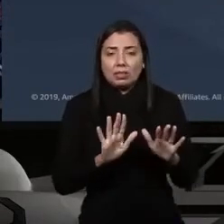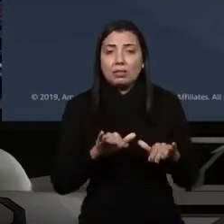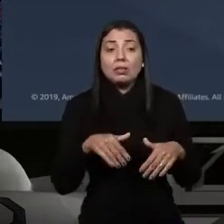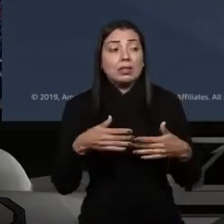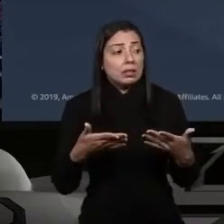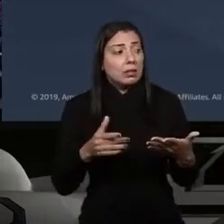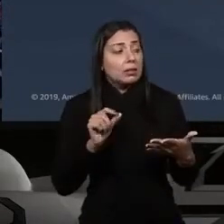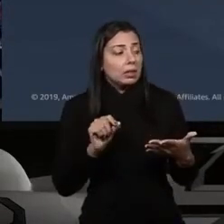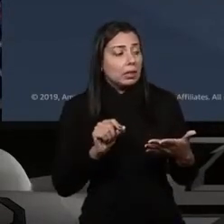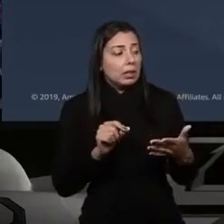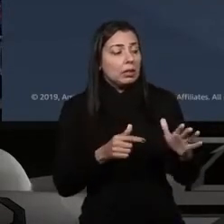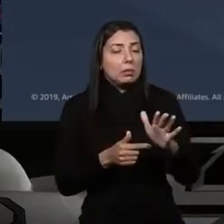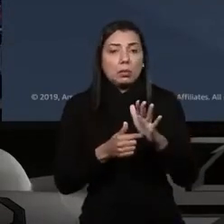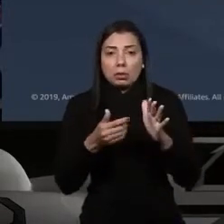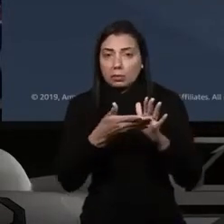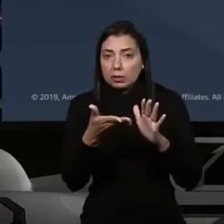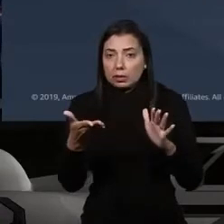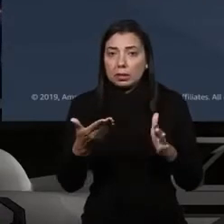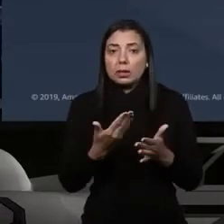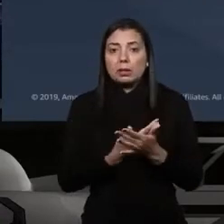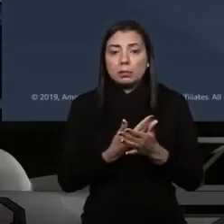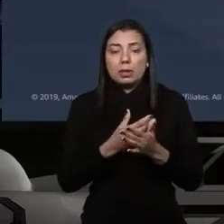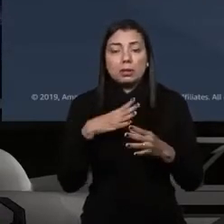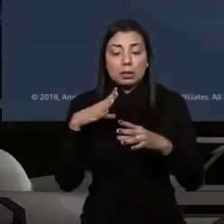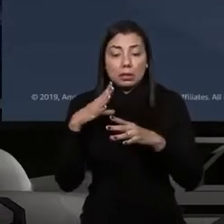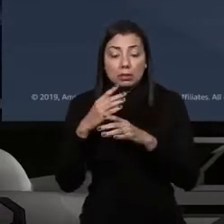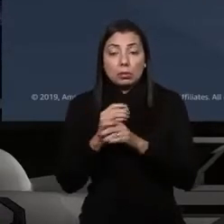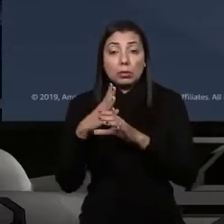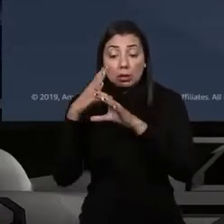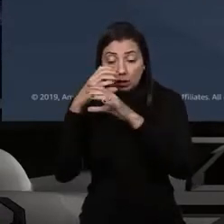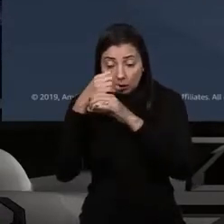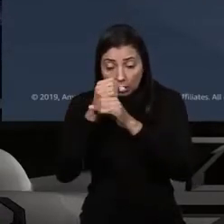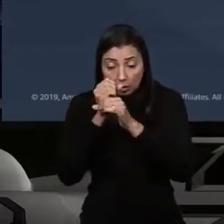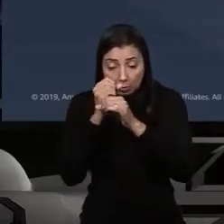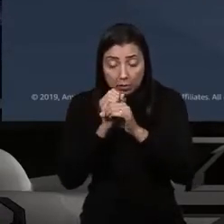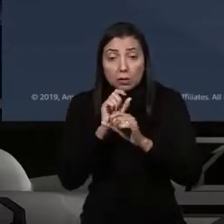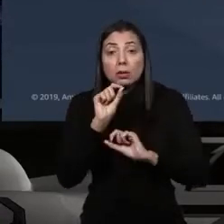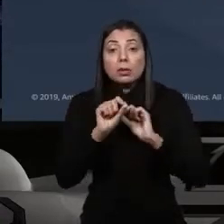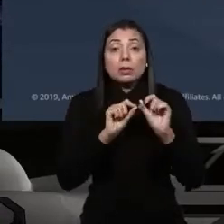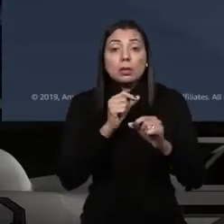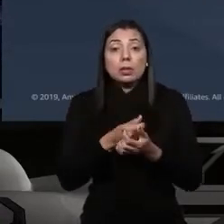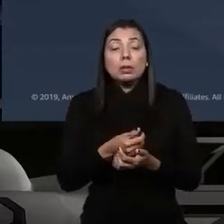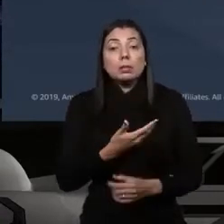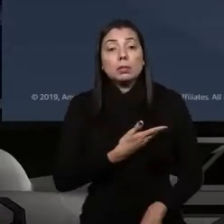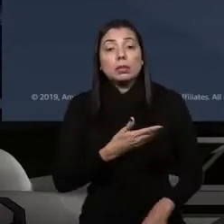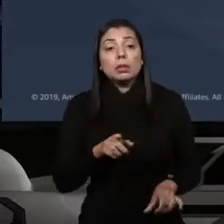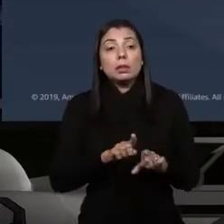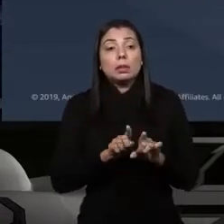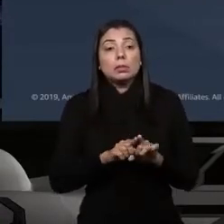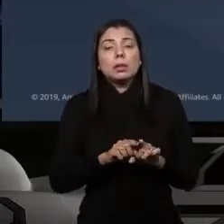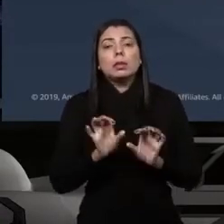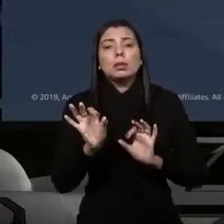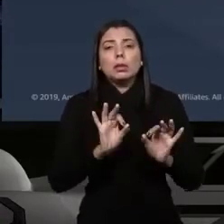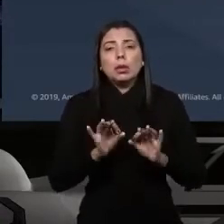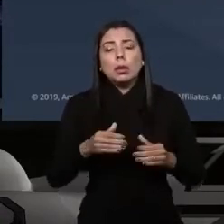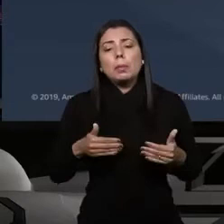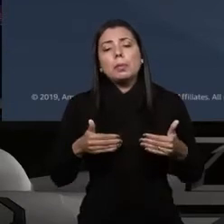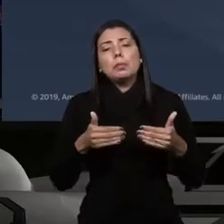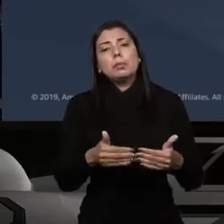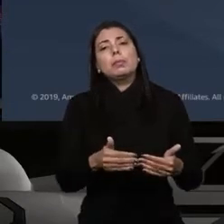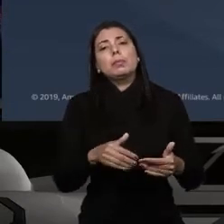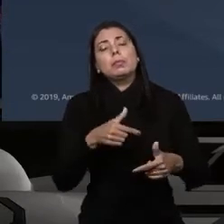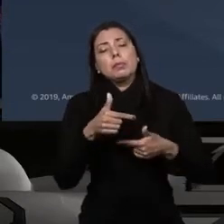Então, trago aqui para os colegas dos laboratórios de inovação, trago aqui para os colegas dos órgãos, ministérios, das